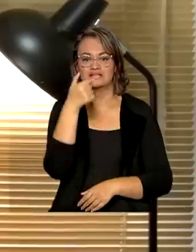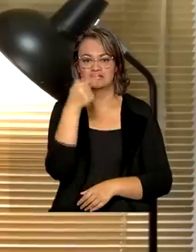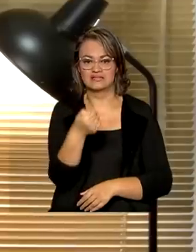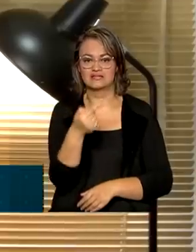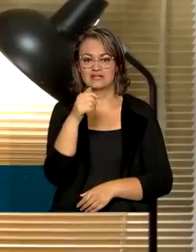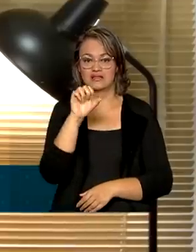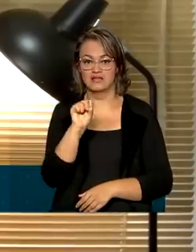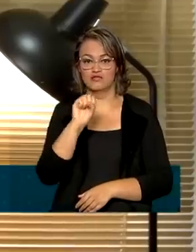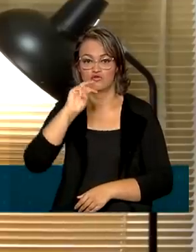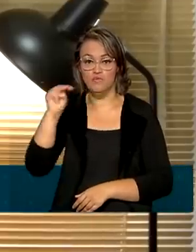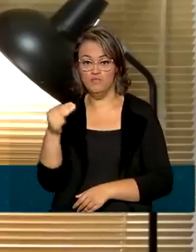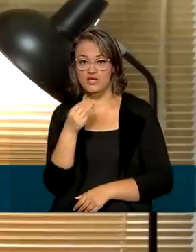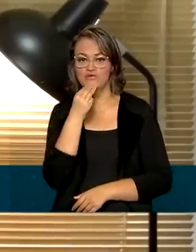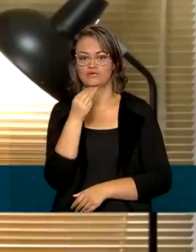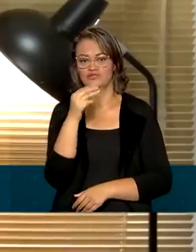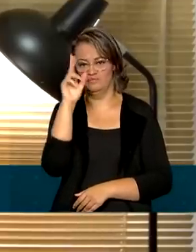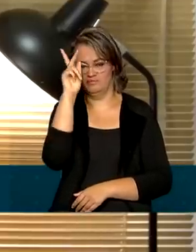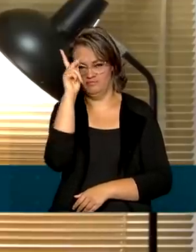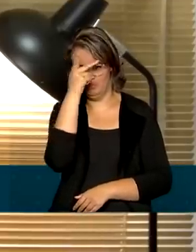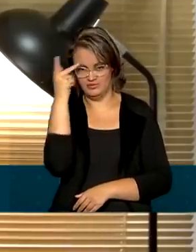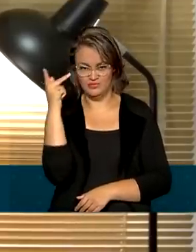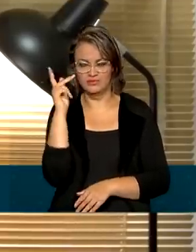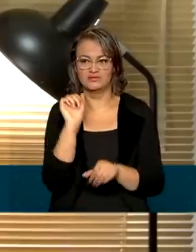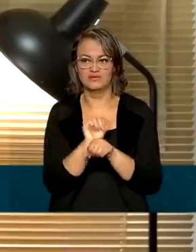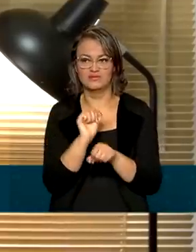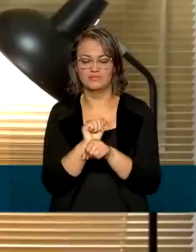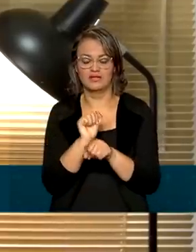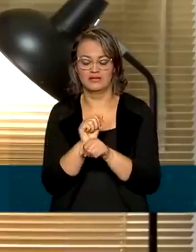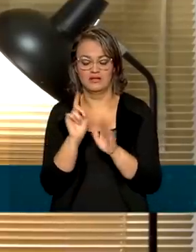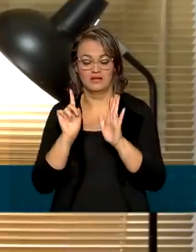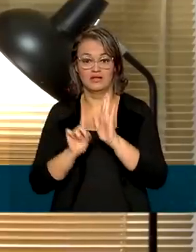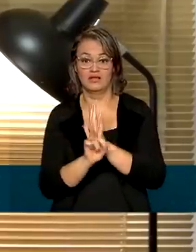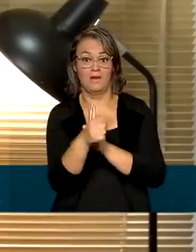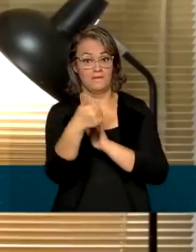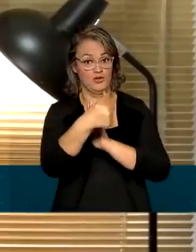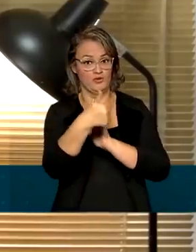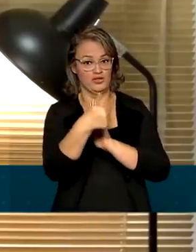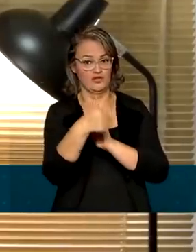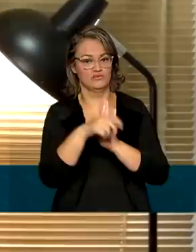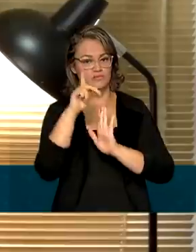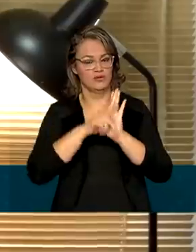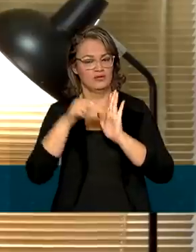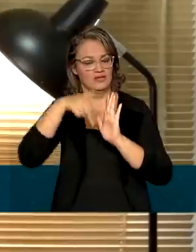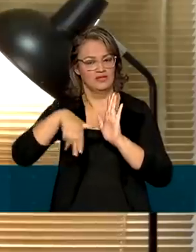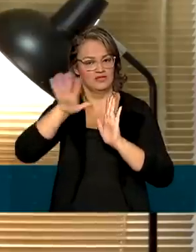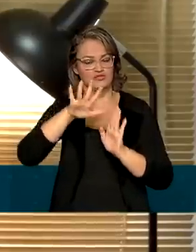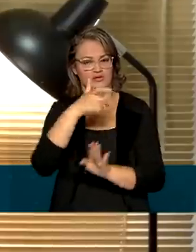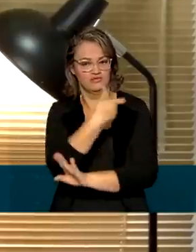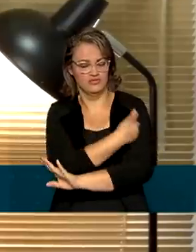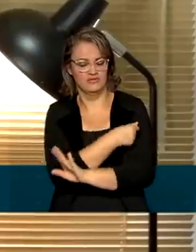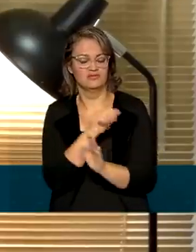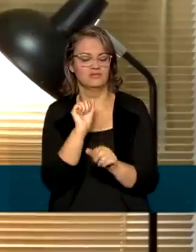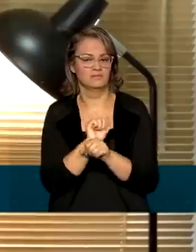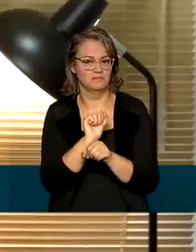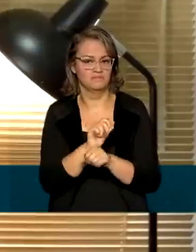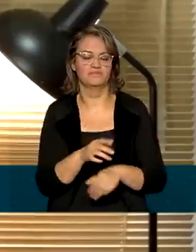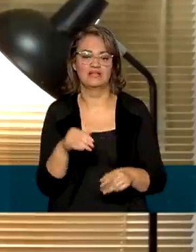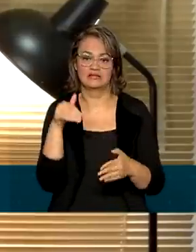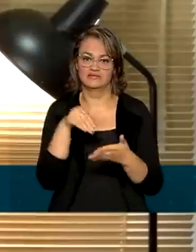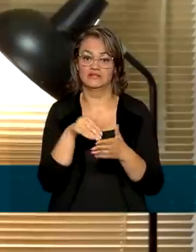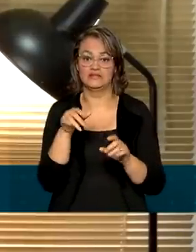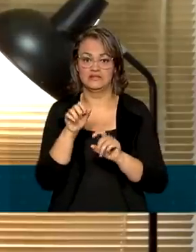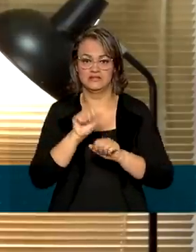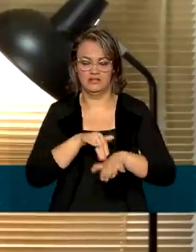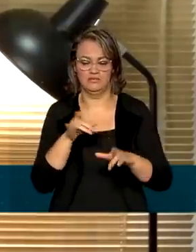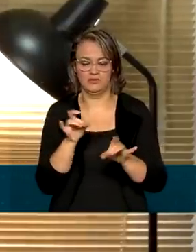milhões de brasileiros que estão na fila de prioritários do Programa Nacional de Imunizações. O ministro informou